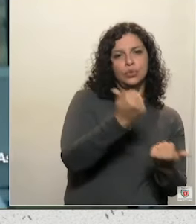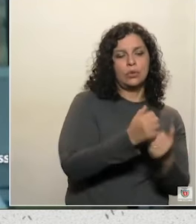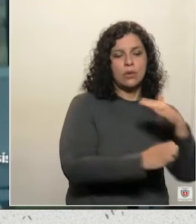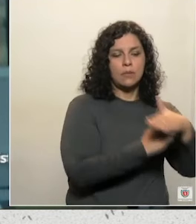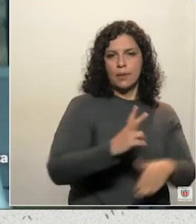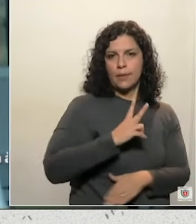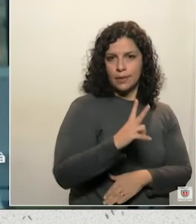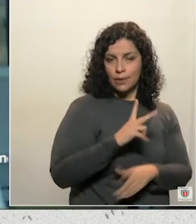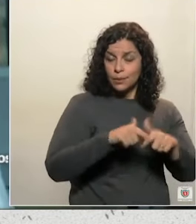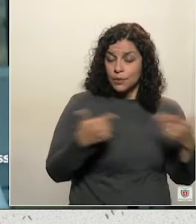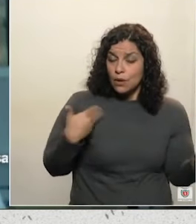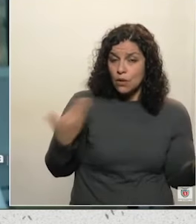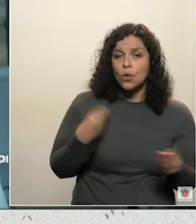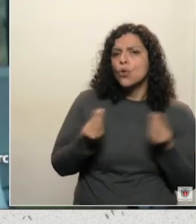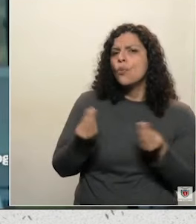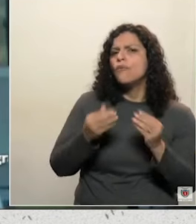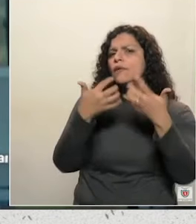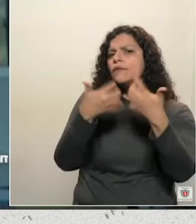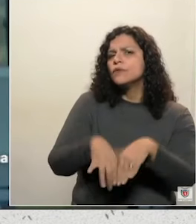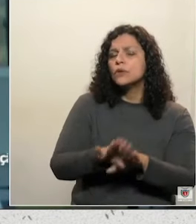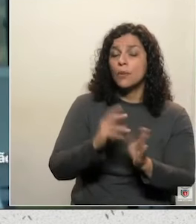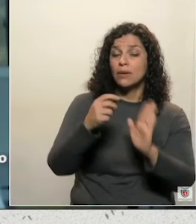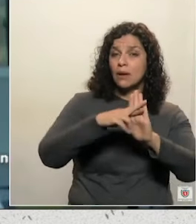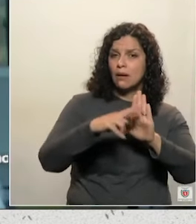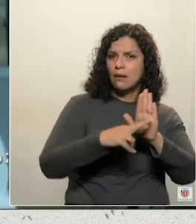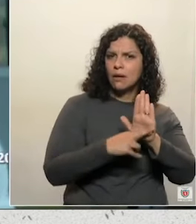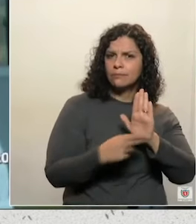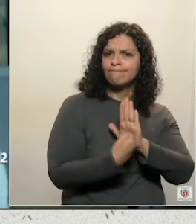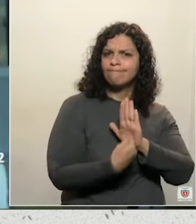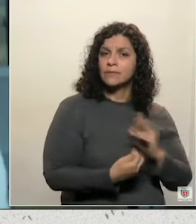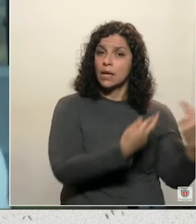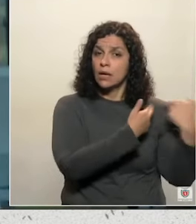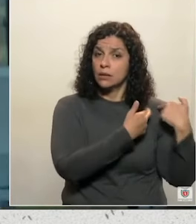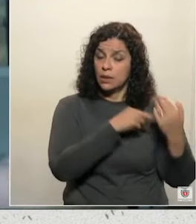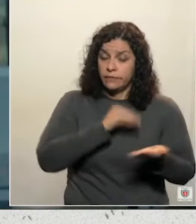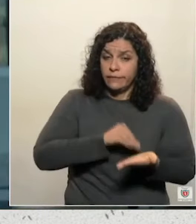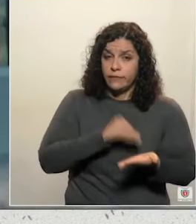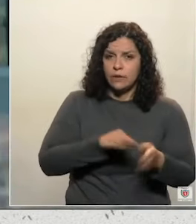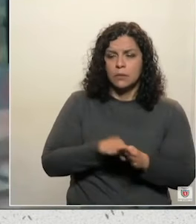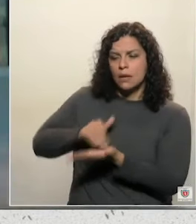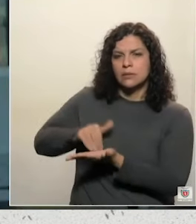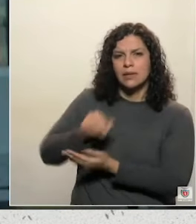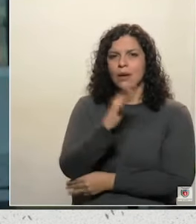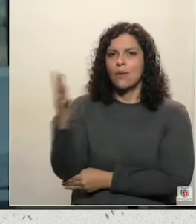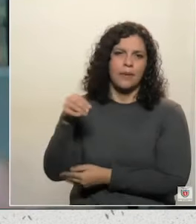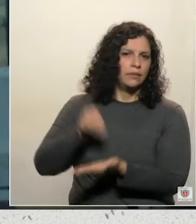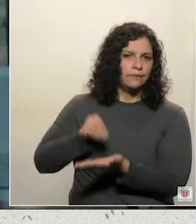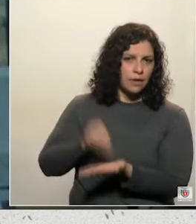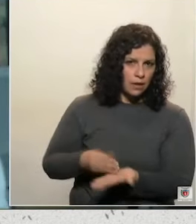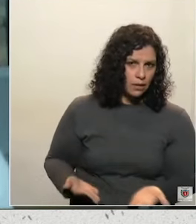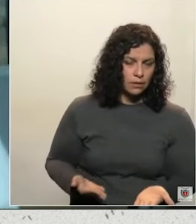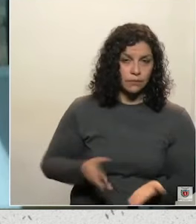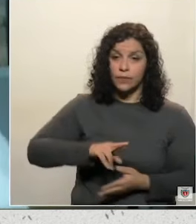colocação dessas obrigatoriedades, dessas responsabilidades, à Secretaria do Meio Ambiente. Não